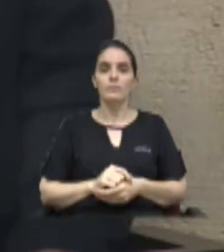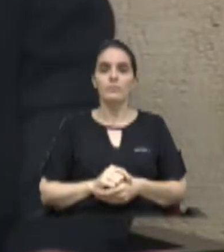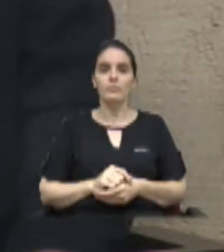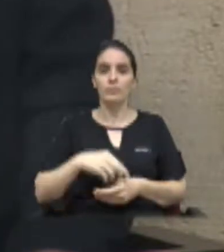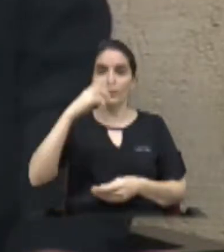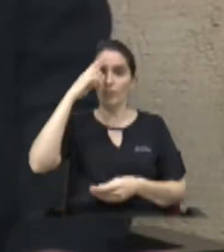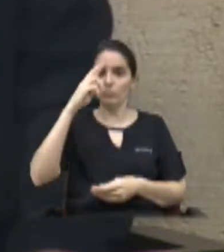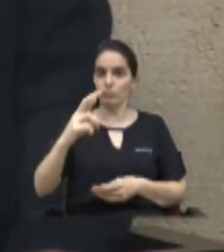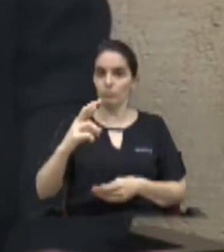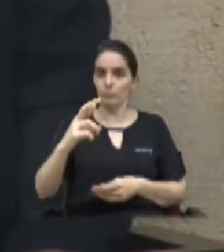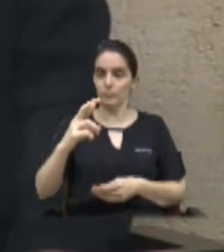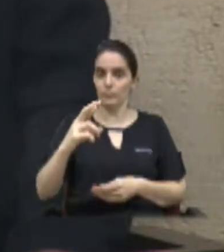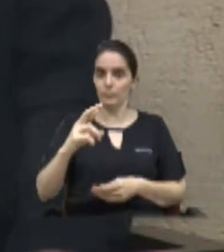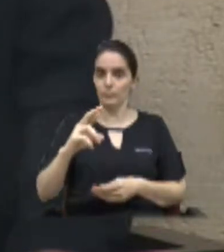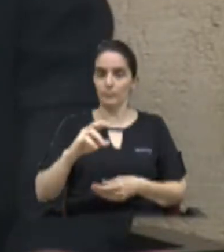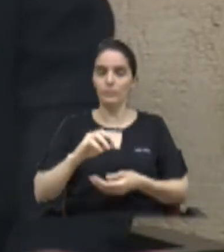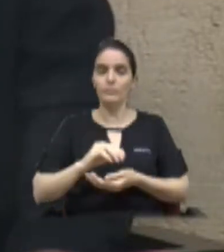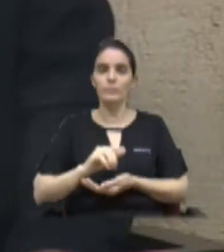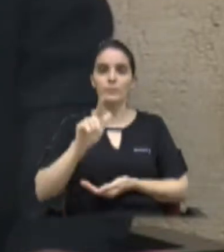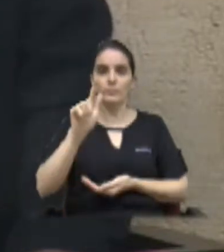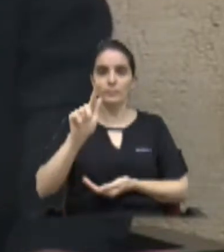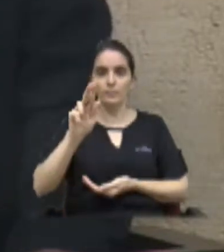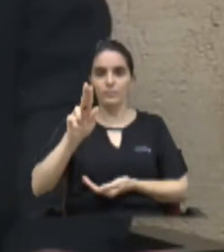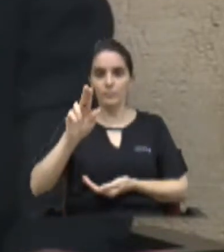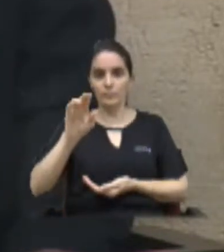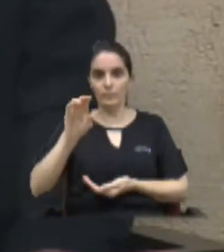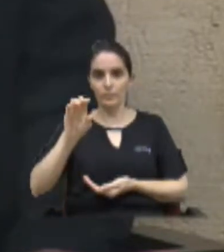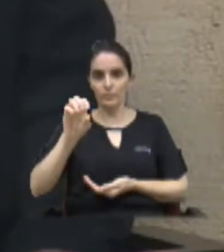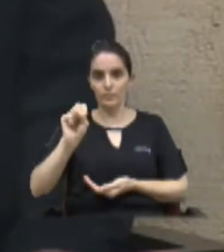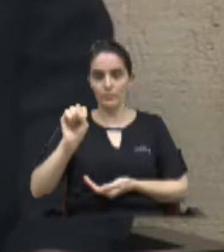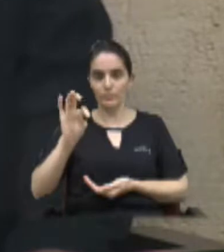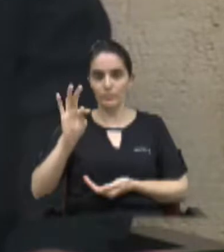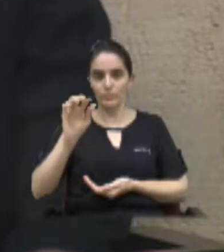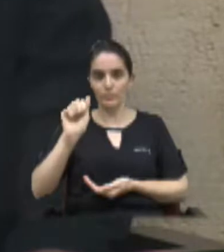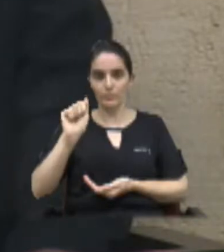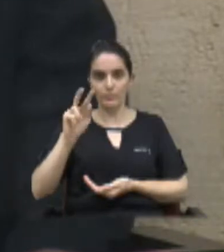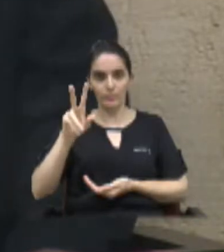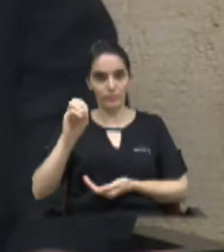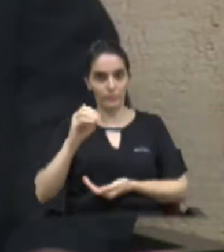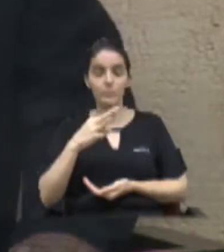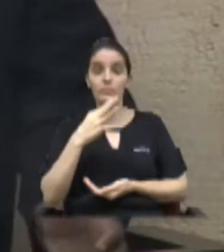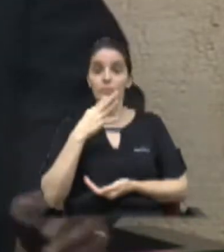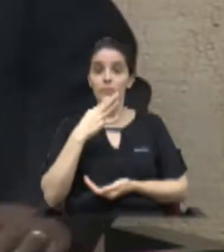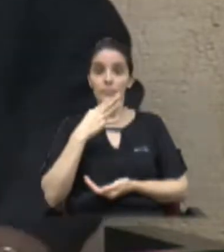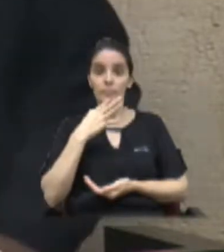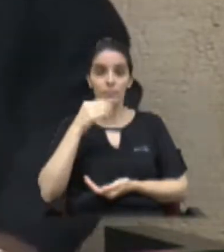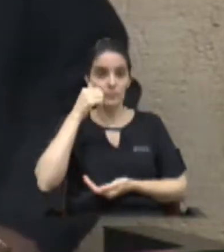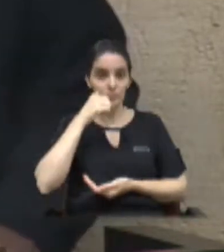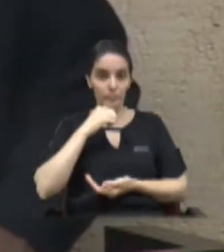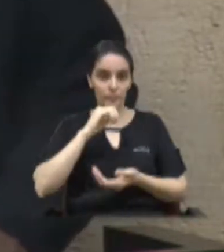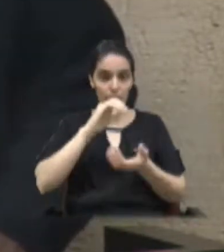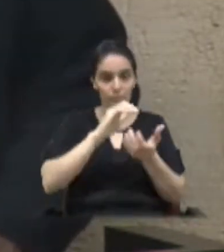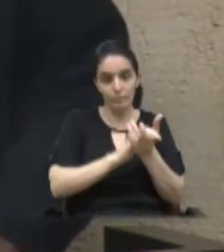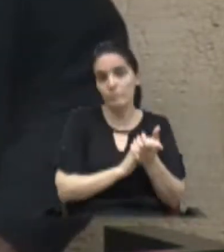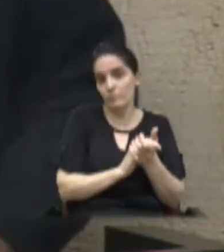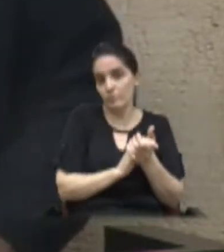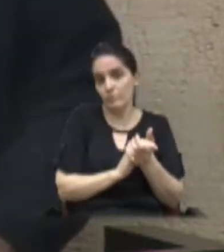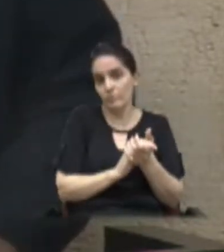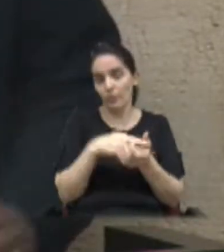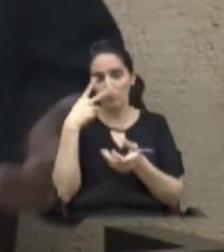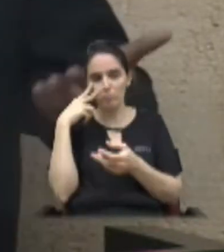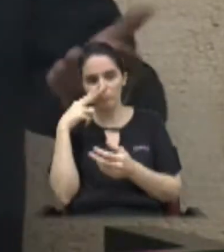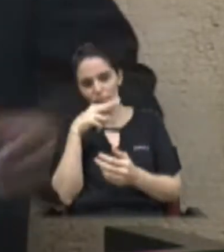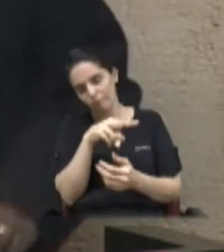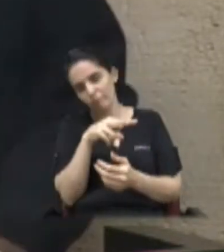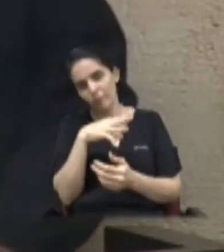Gustavo Piscinim, tendo lá conhecido a sua esposa que foi amor à primeira vista, segundo